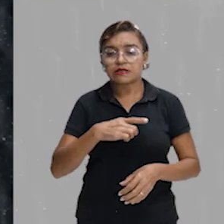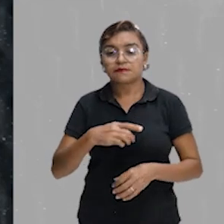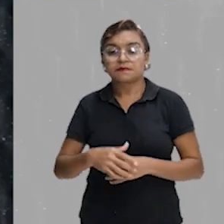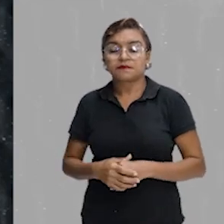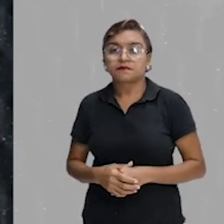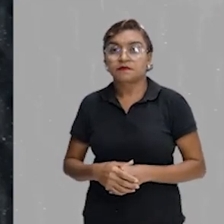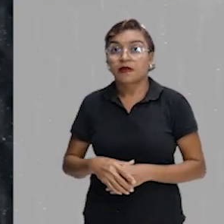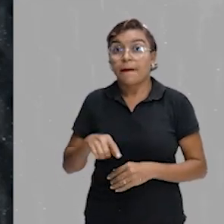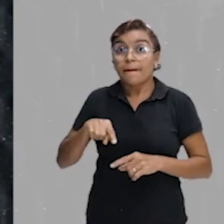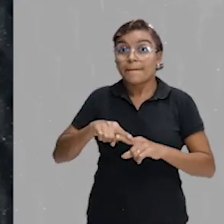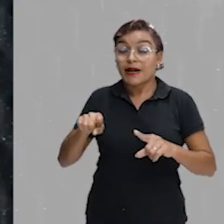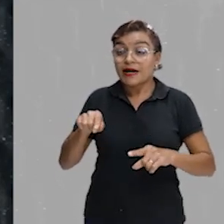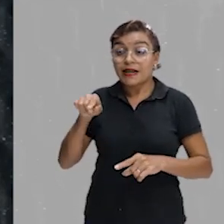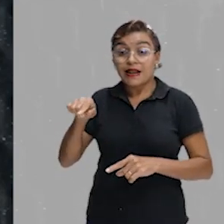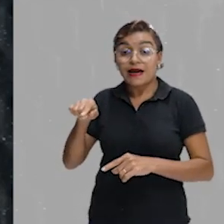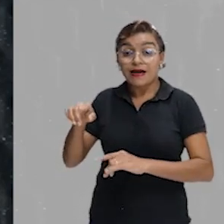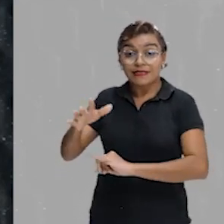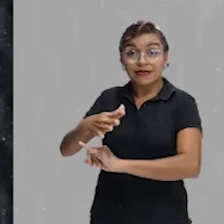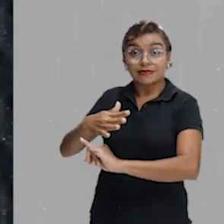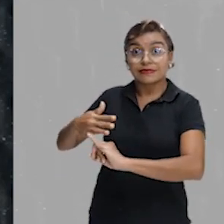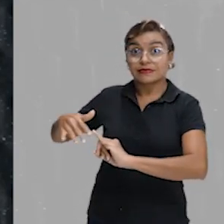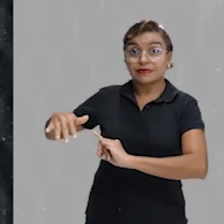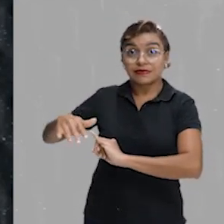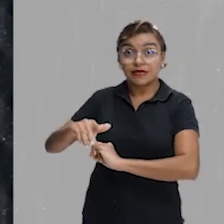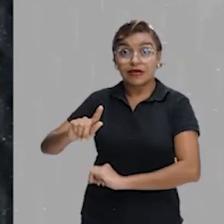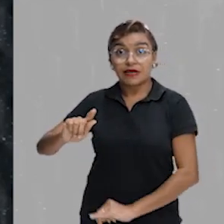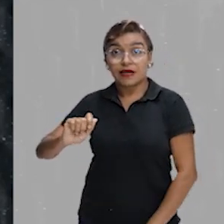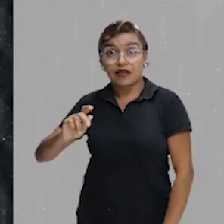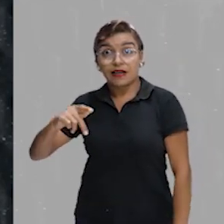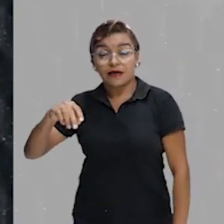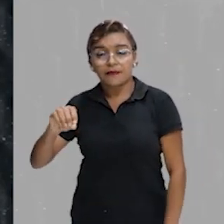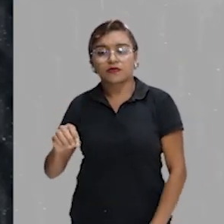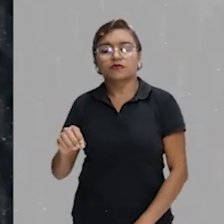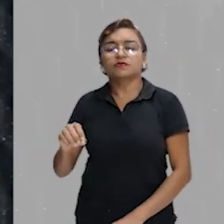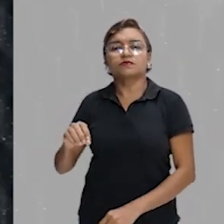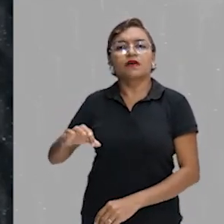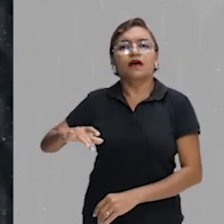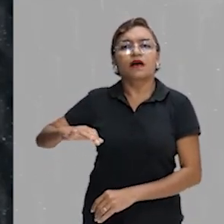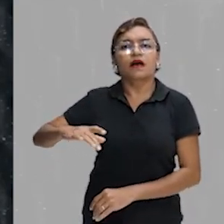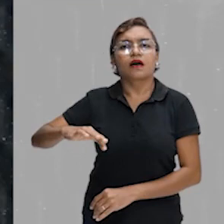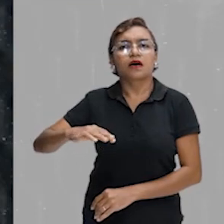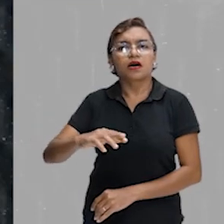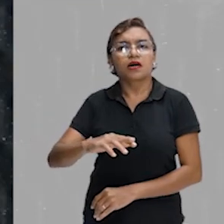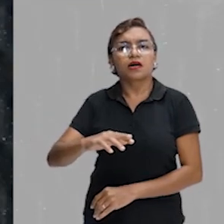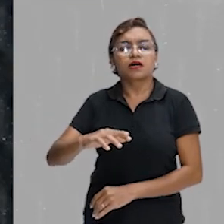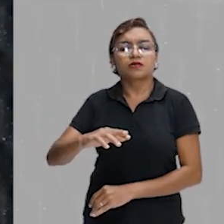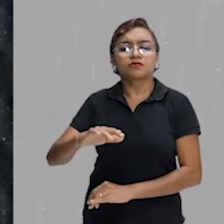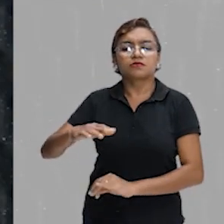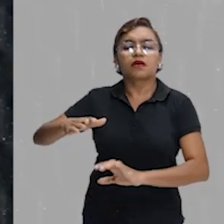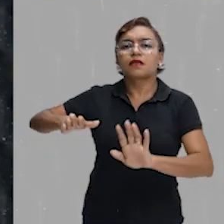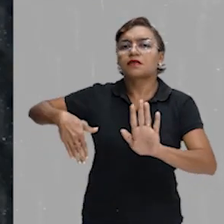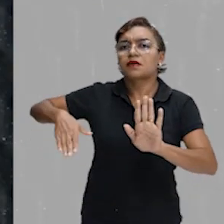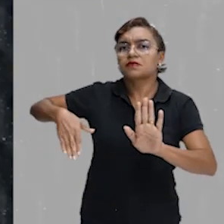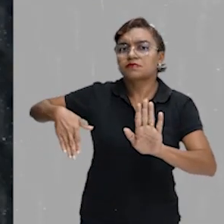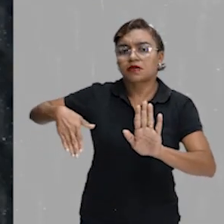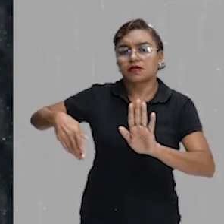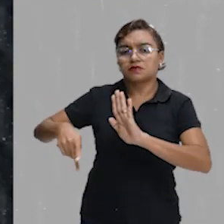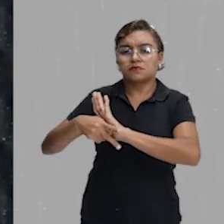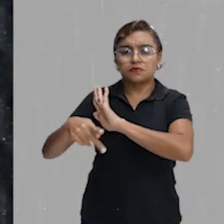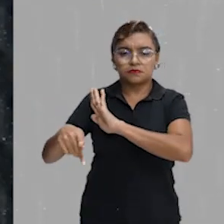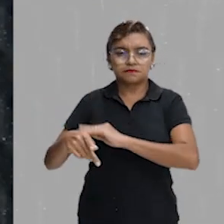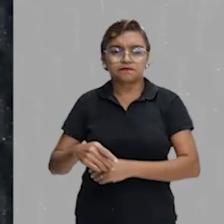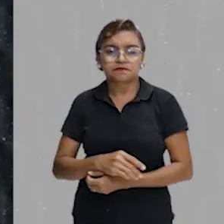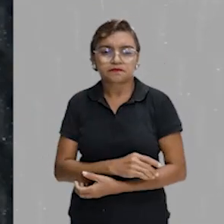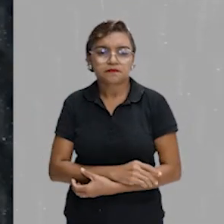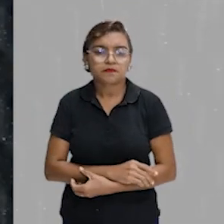eles andam naturalmente nas praias das ilhas Galápagos. Aqui